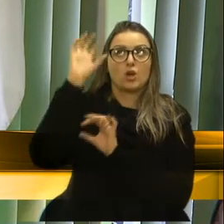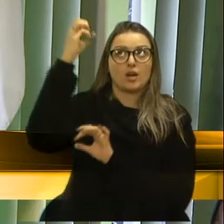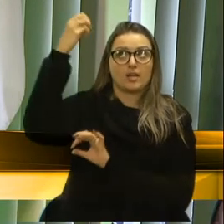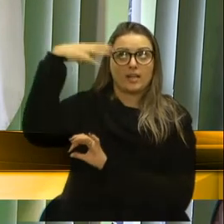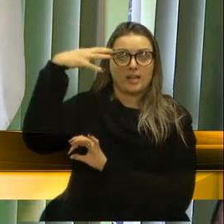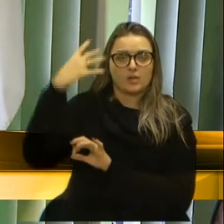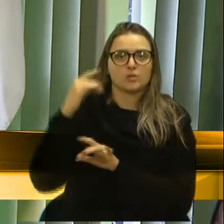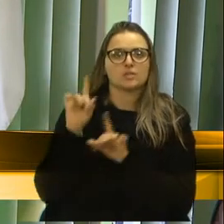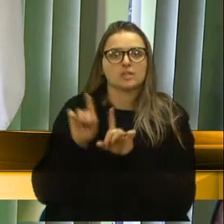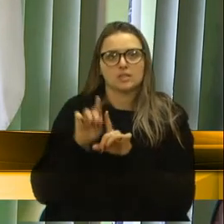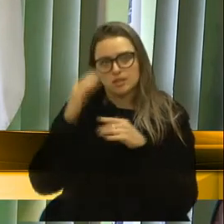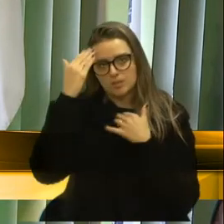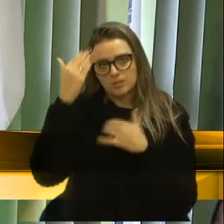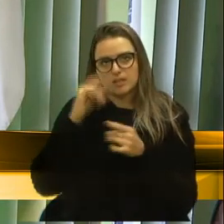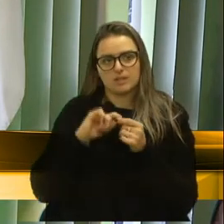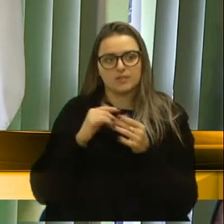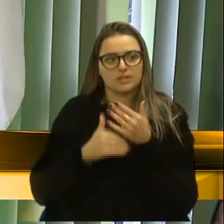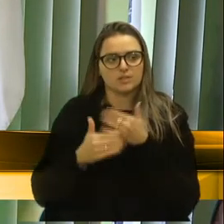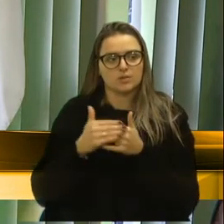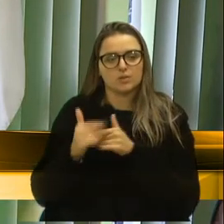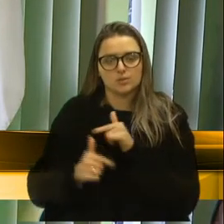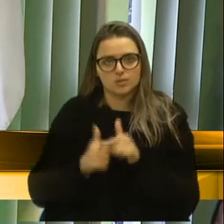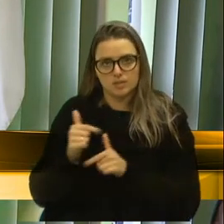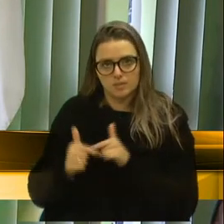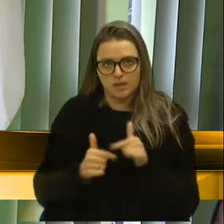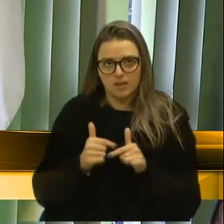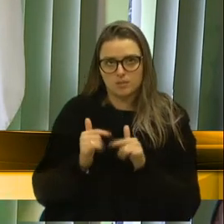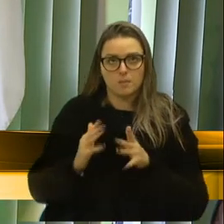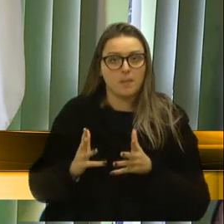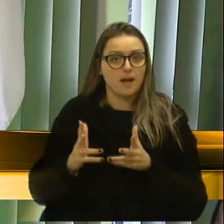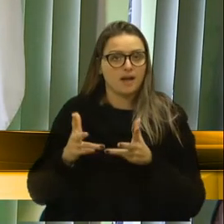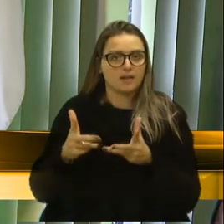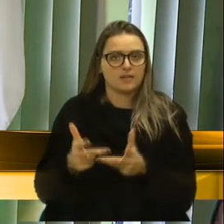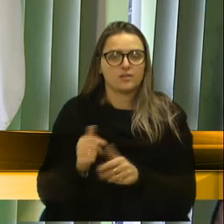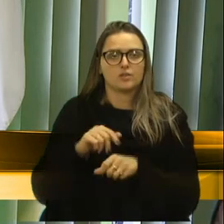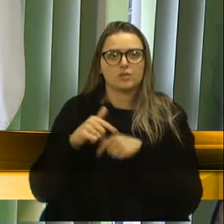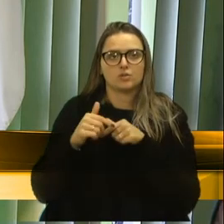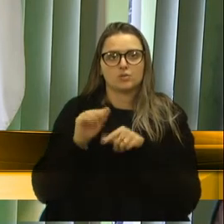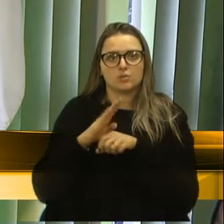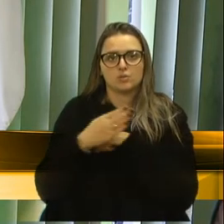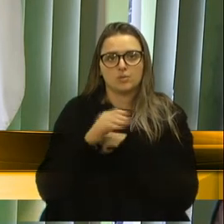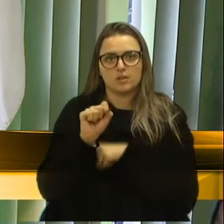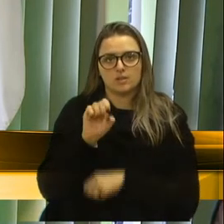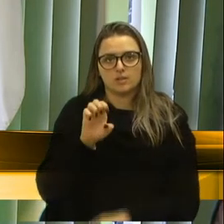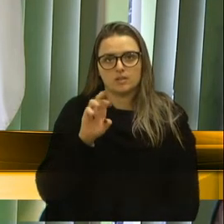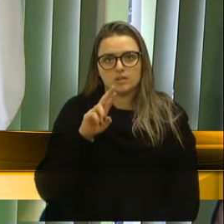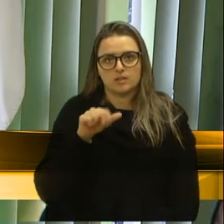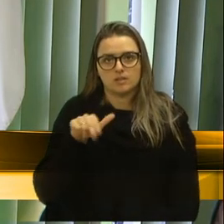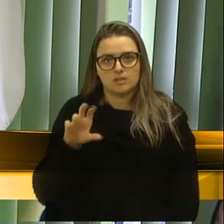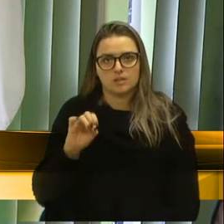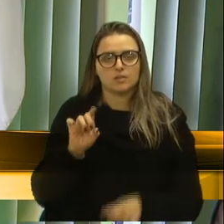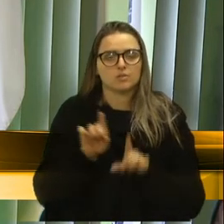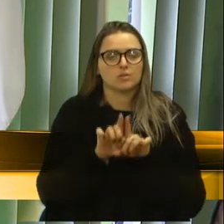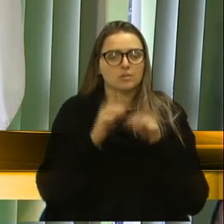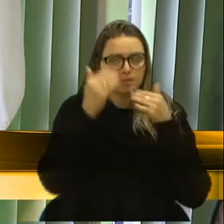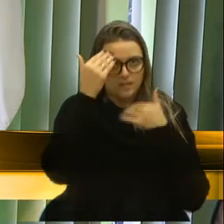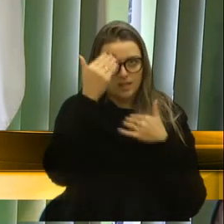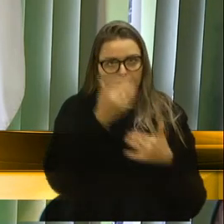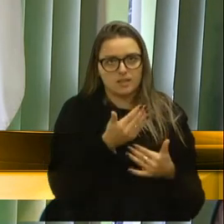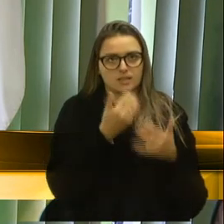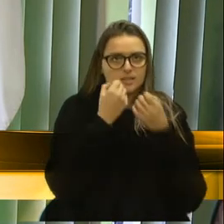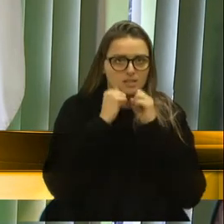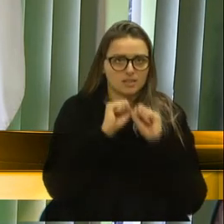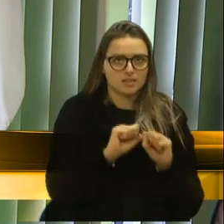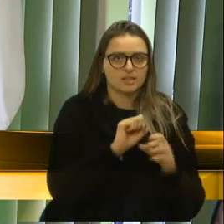a vocês por ter feito esse trabalho maravilhoso aí no bairro Serrano, na região. Eu quero agradecer a